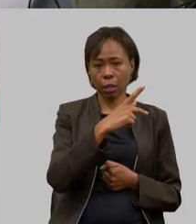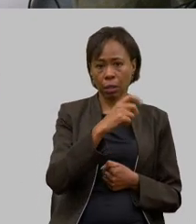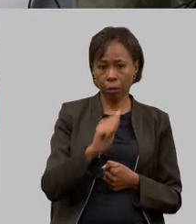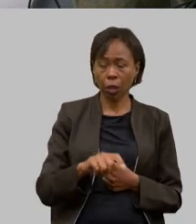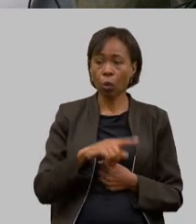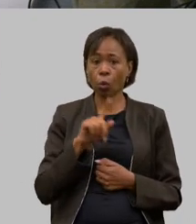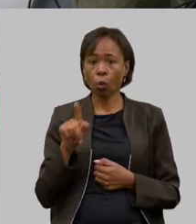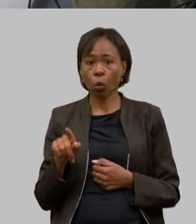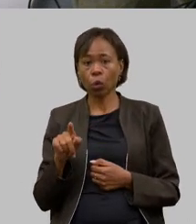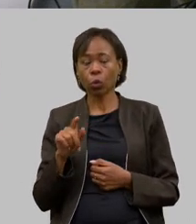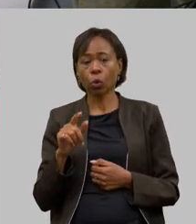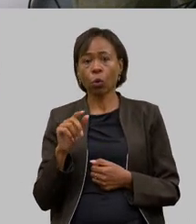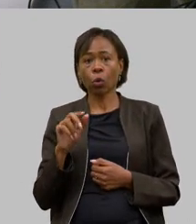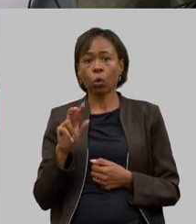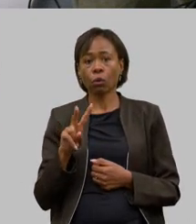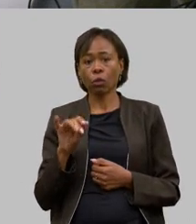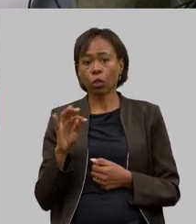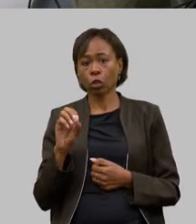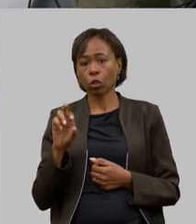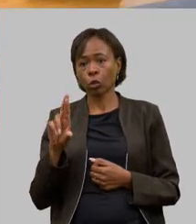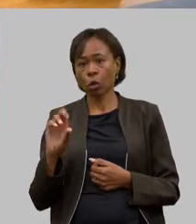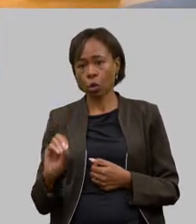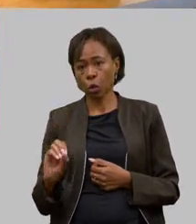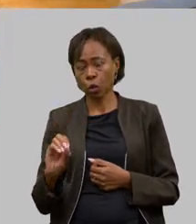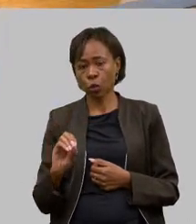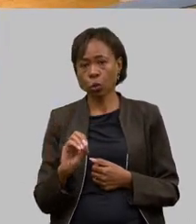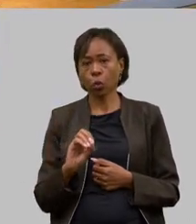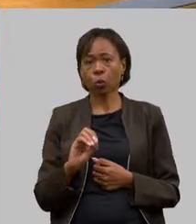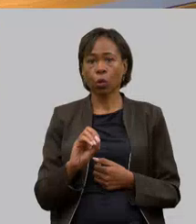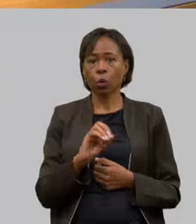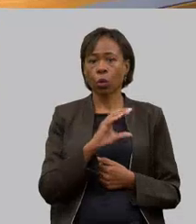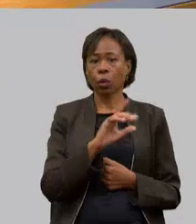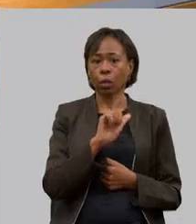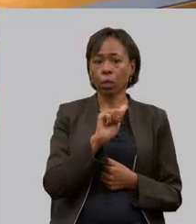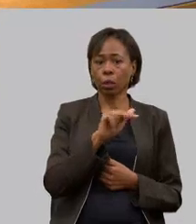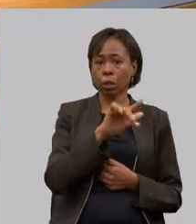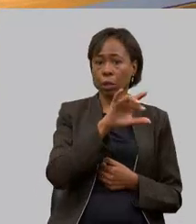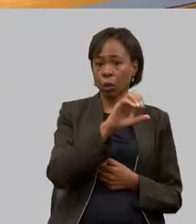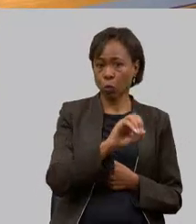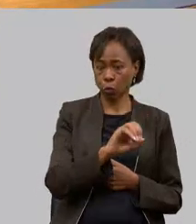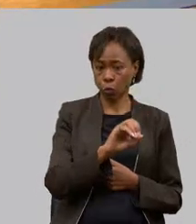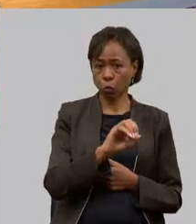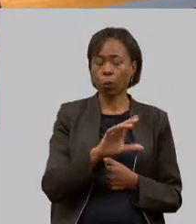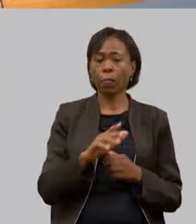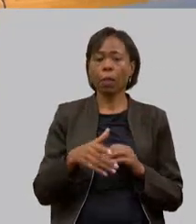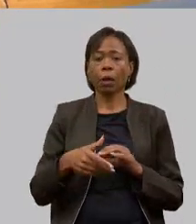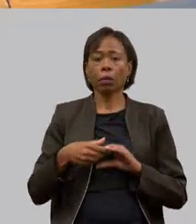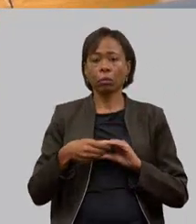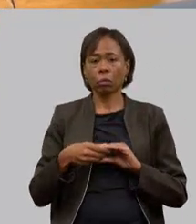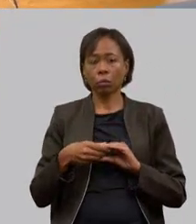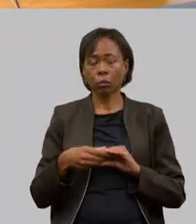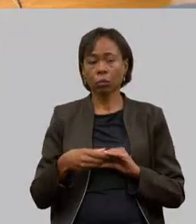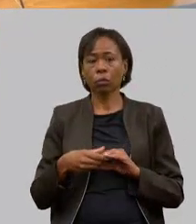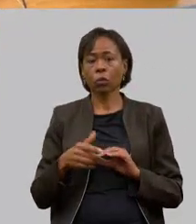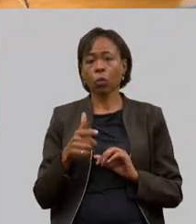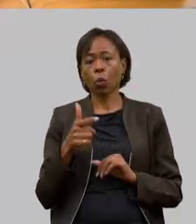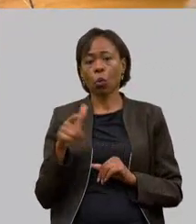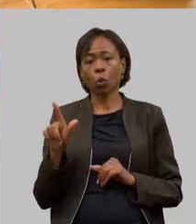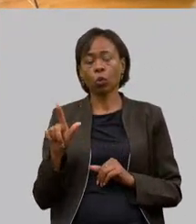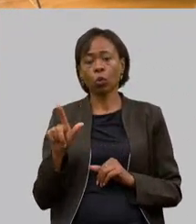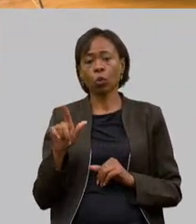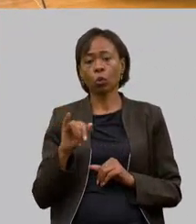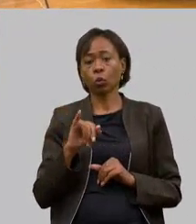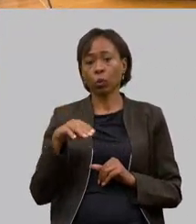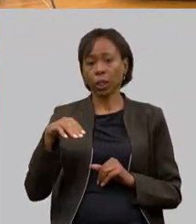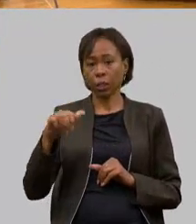amigo Vitório Freitas amigo Cláudio Bortolini cumprimentar também representando o